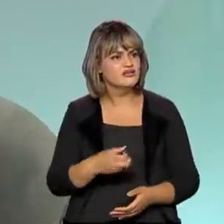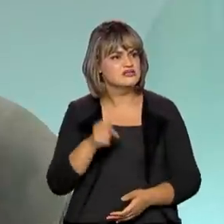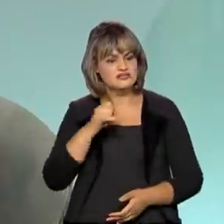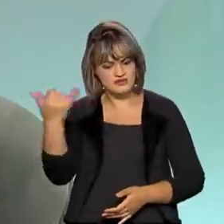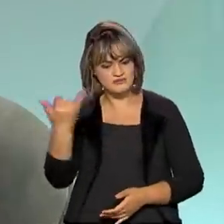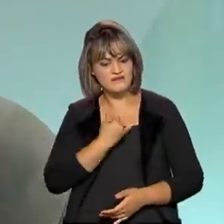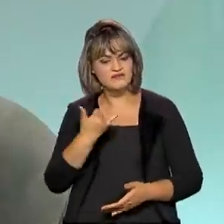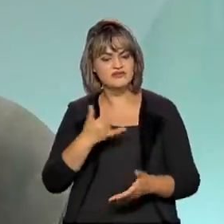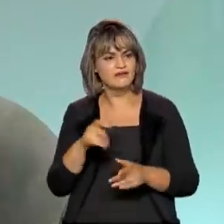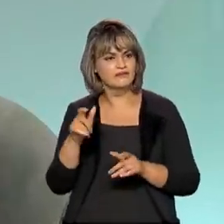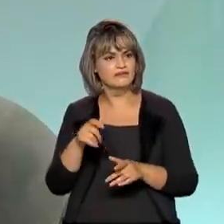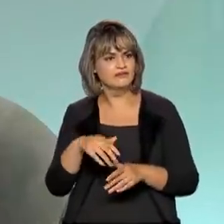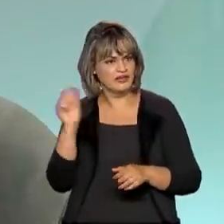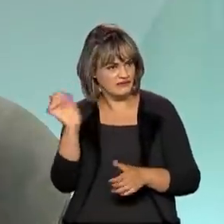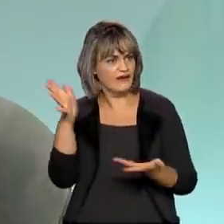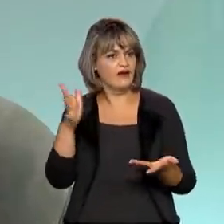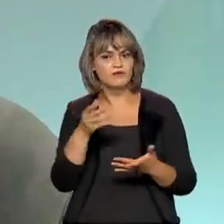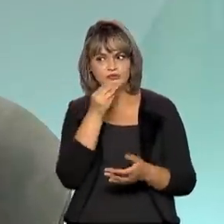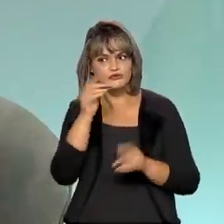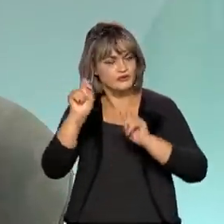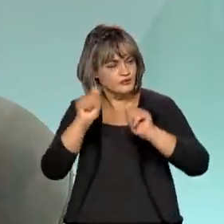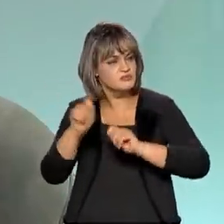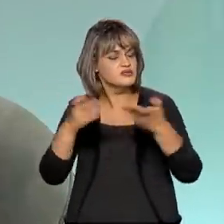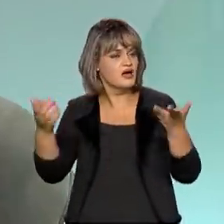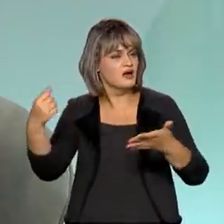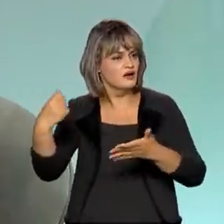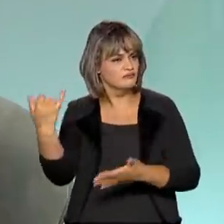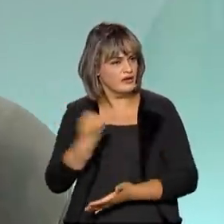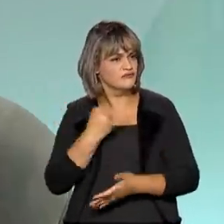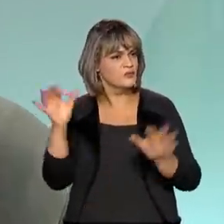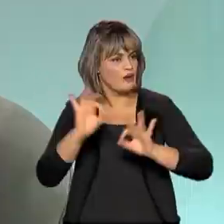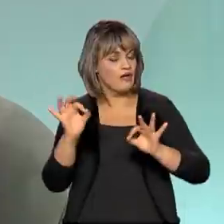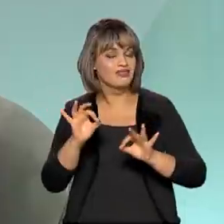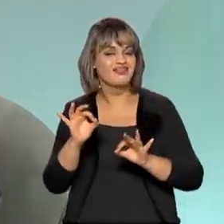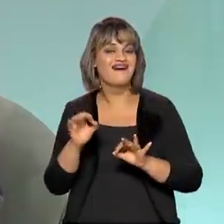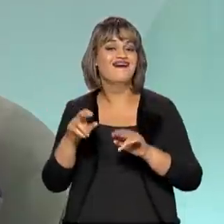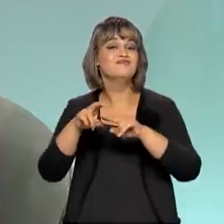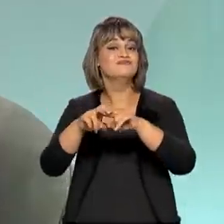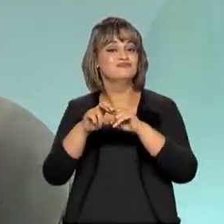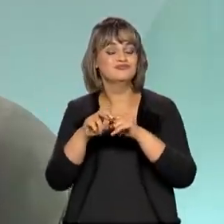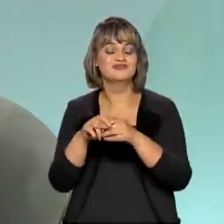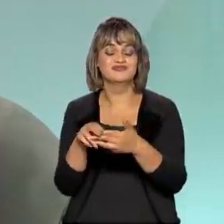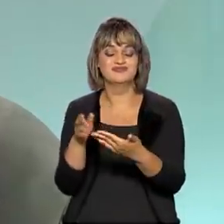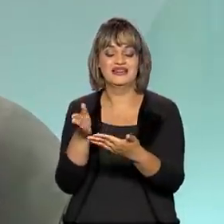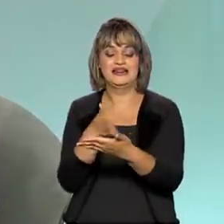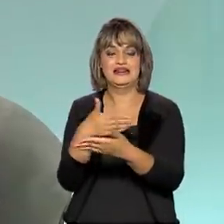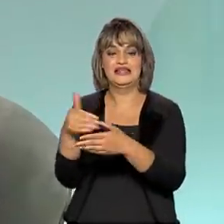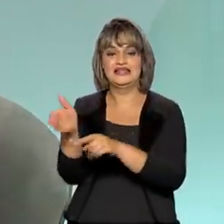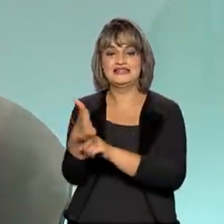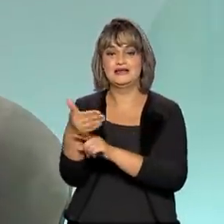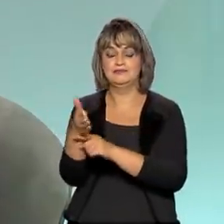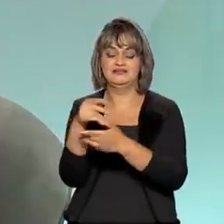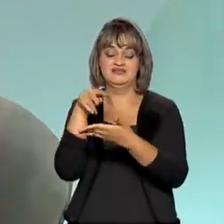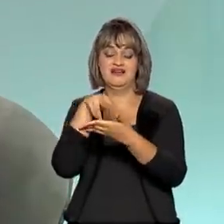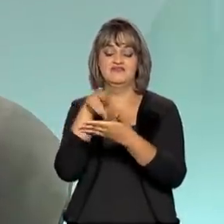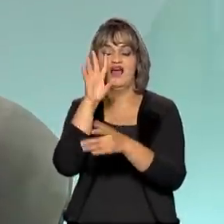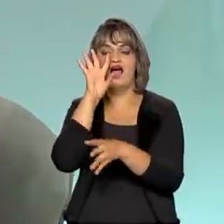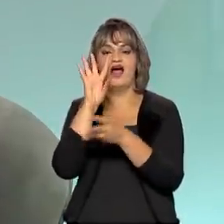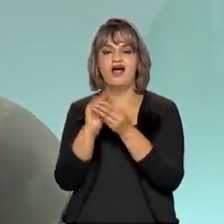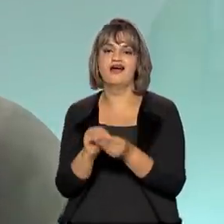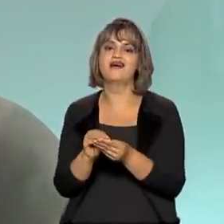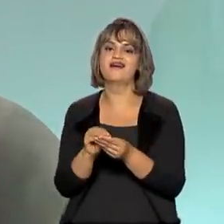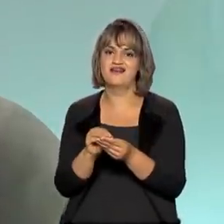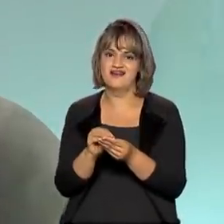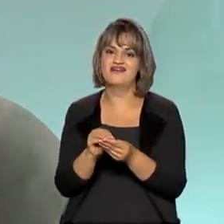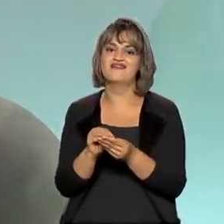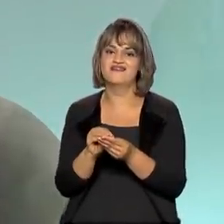energia estava mais cara... poderia ter economizado. Eu poderia ter economizado. Pois bem, para atender os consumidores hoje